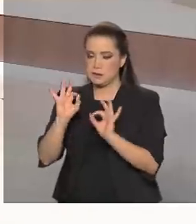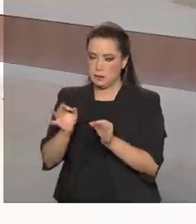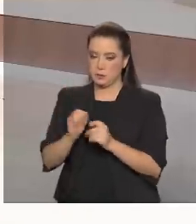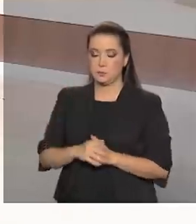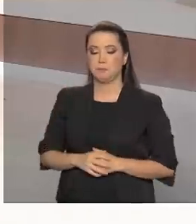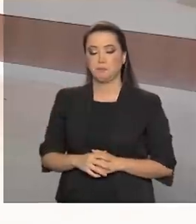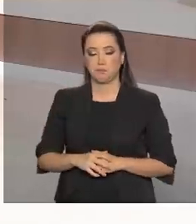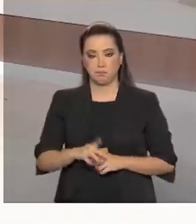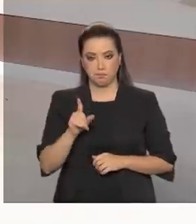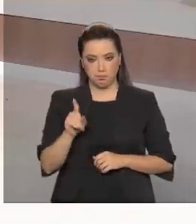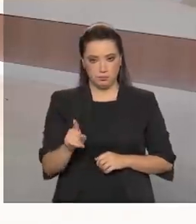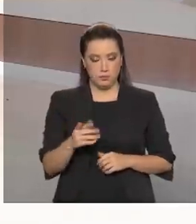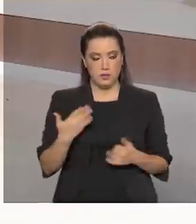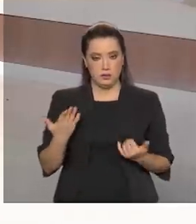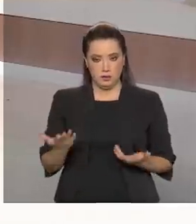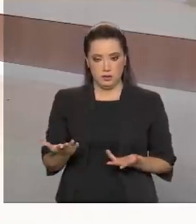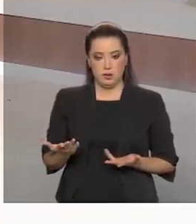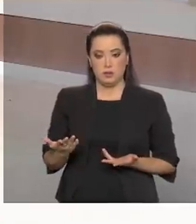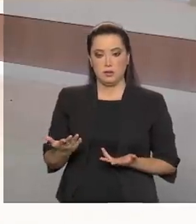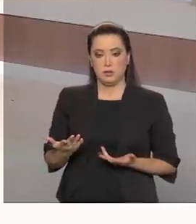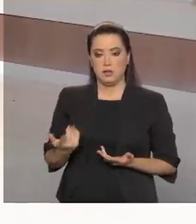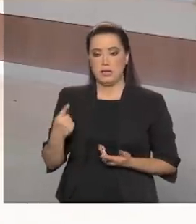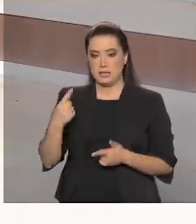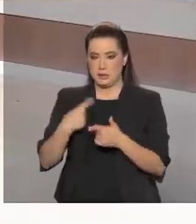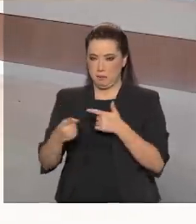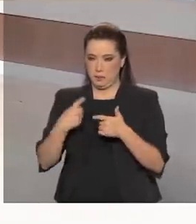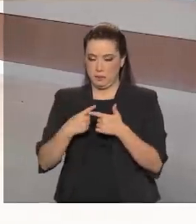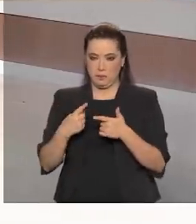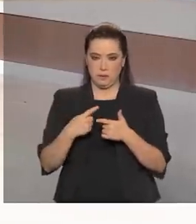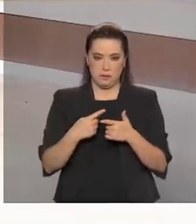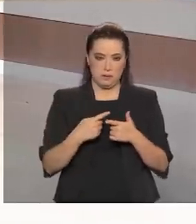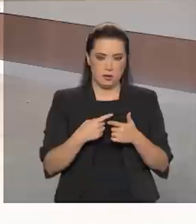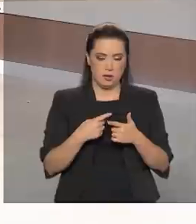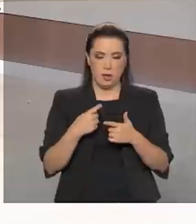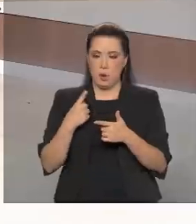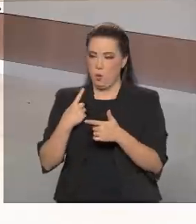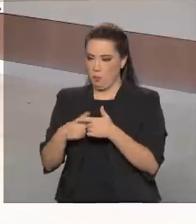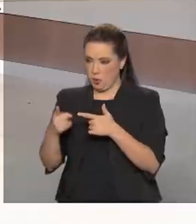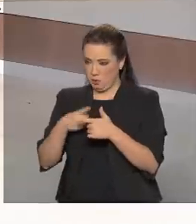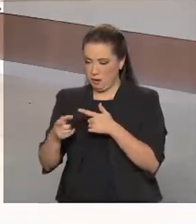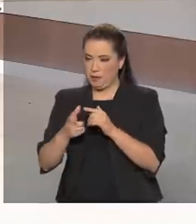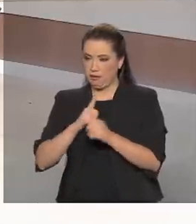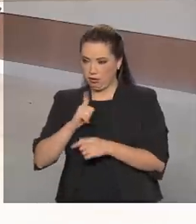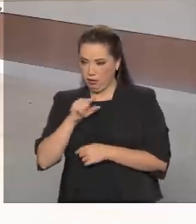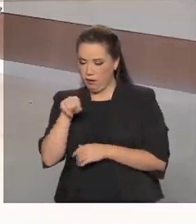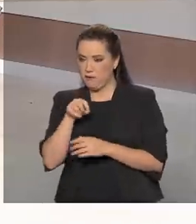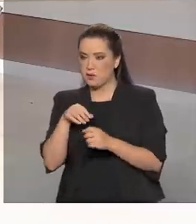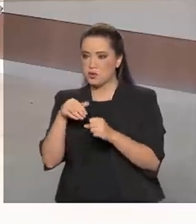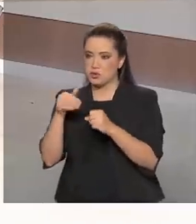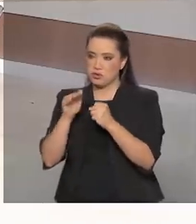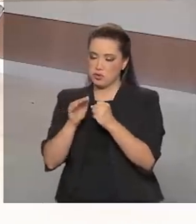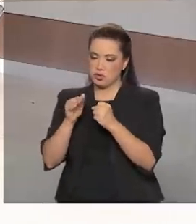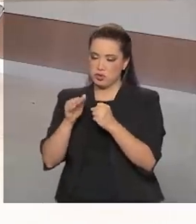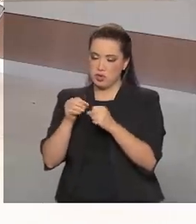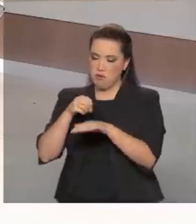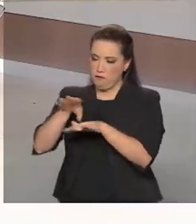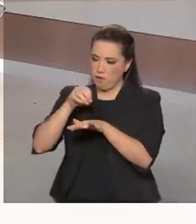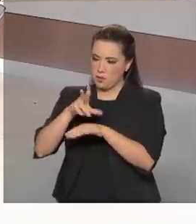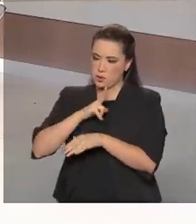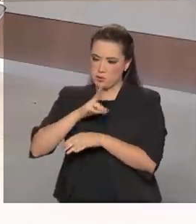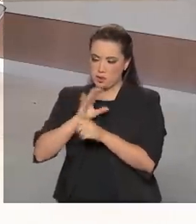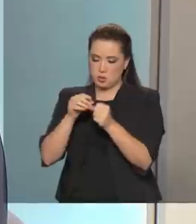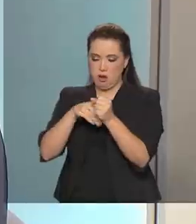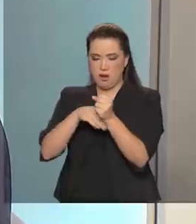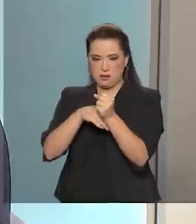bem grande... Que houve no ano passado. Que houve, vamos dizer, e foi denunciado,